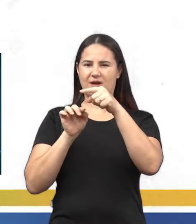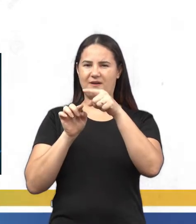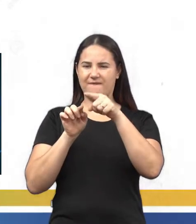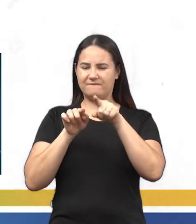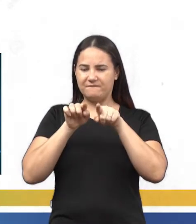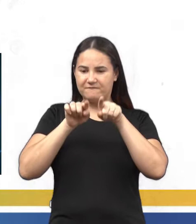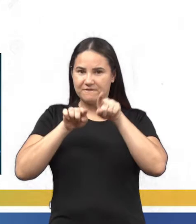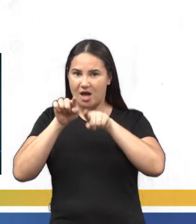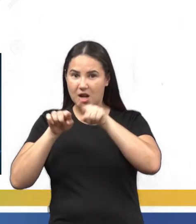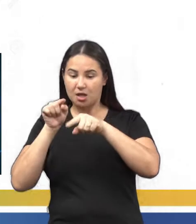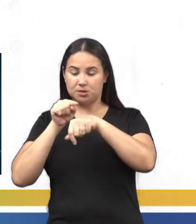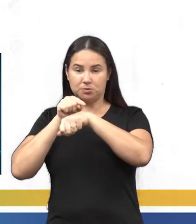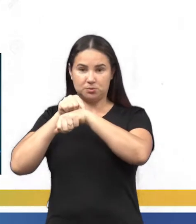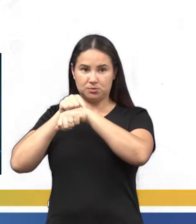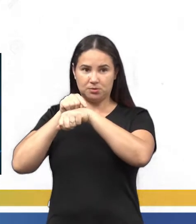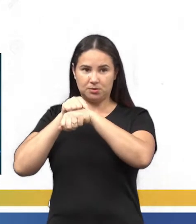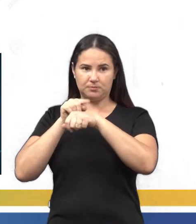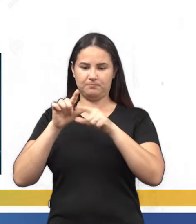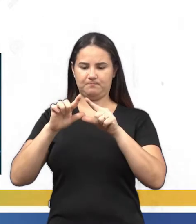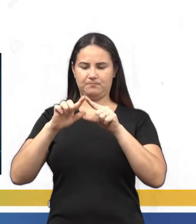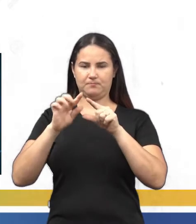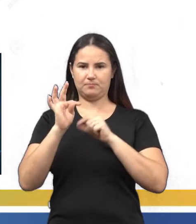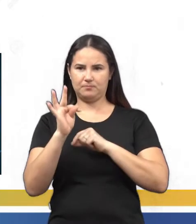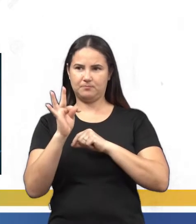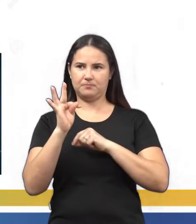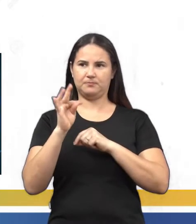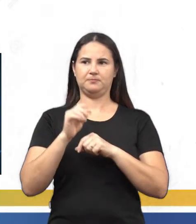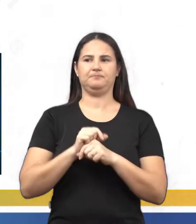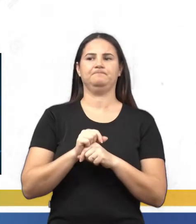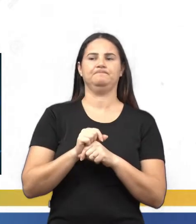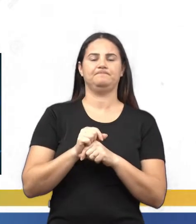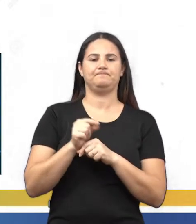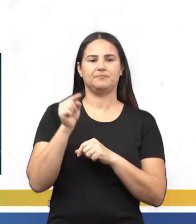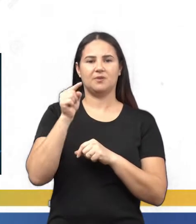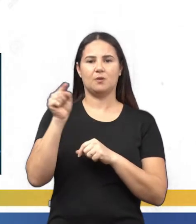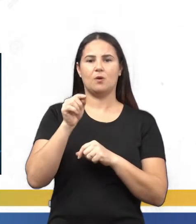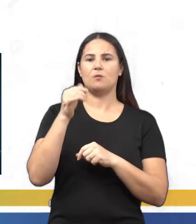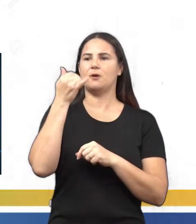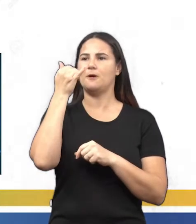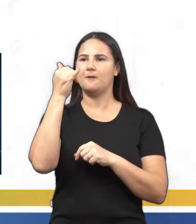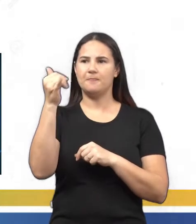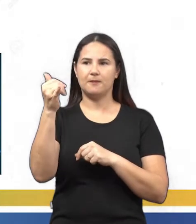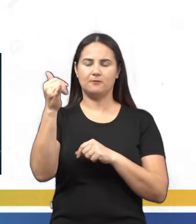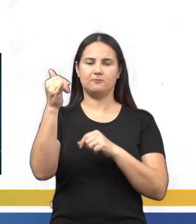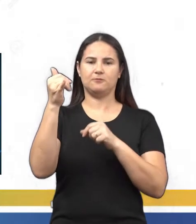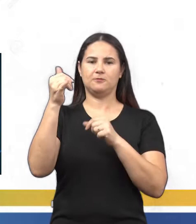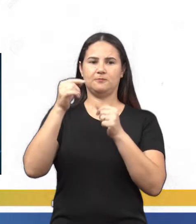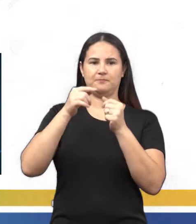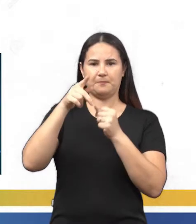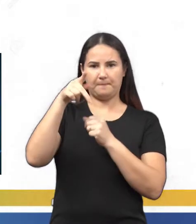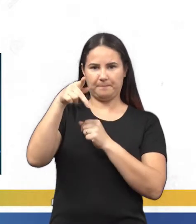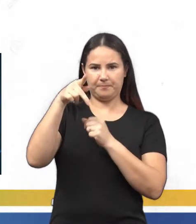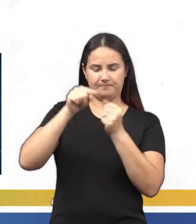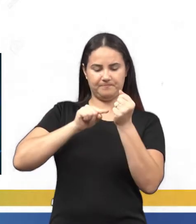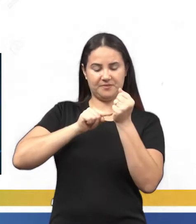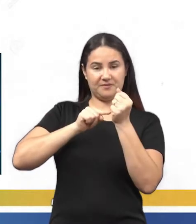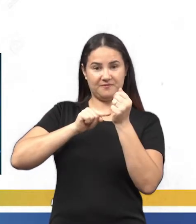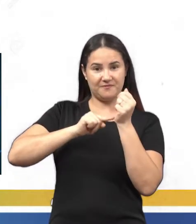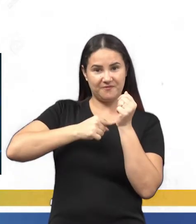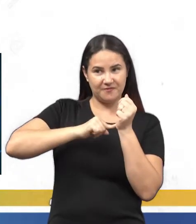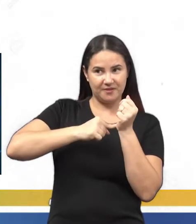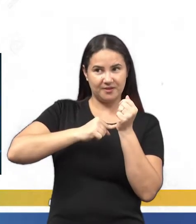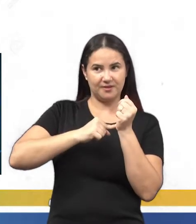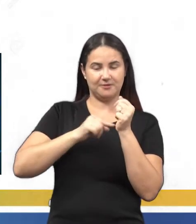Aí você modificando, é a energia é igual a potência vezes o delta T. Essa aqui